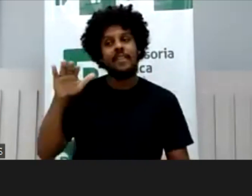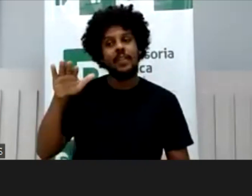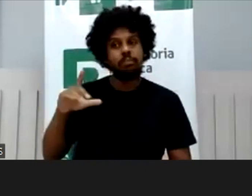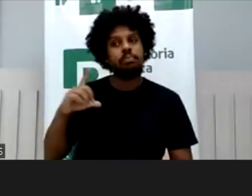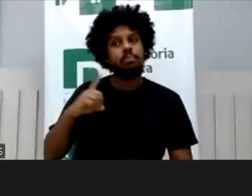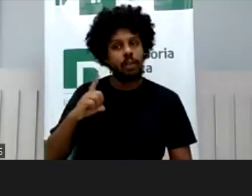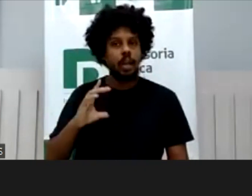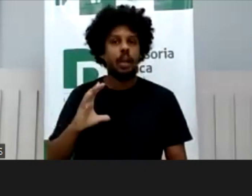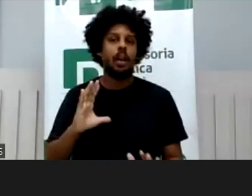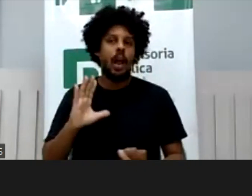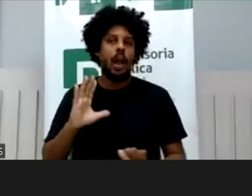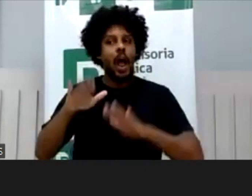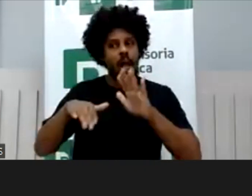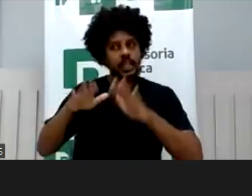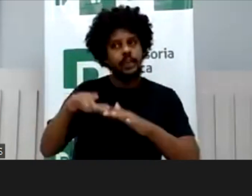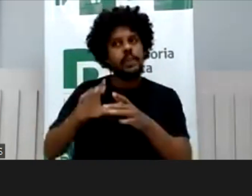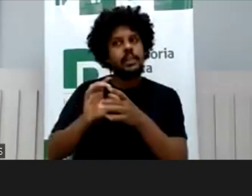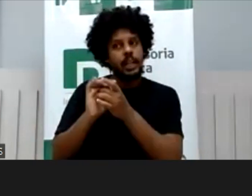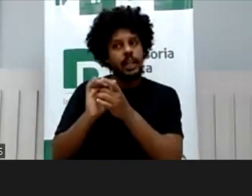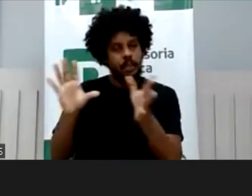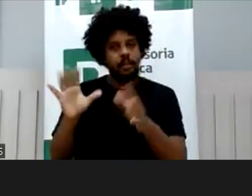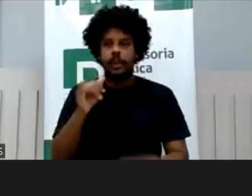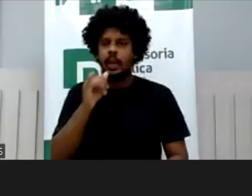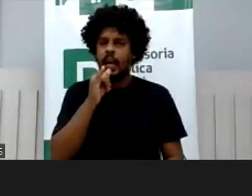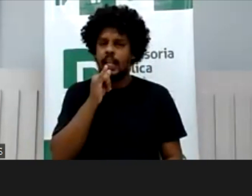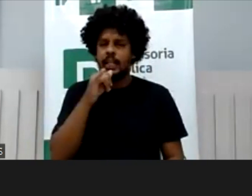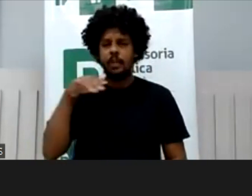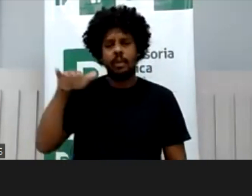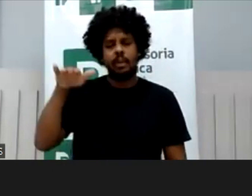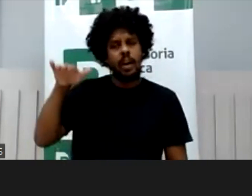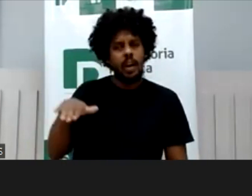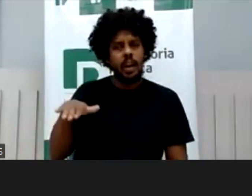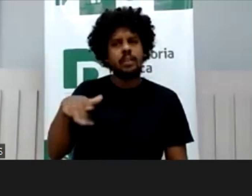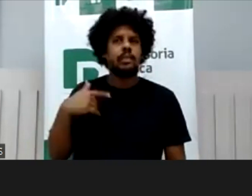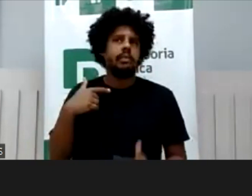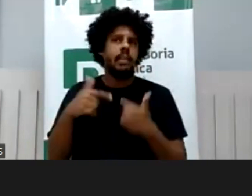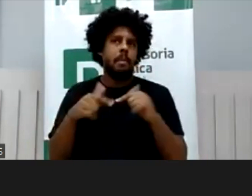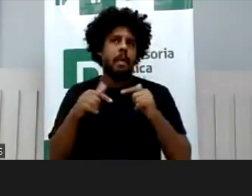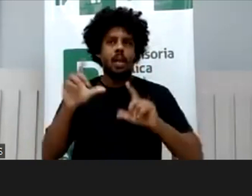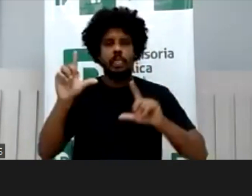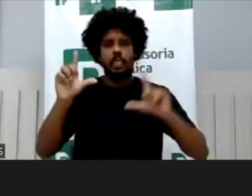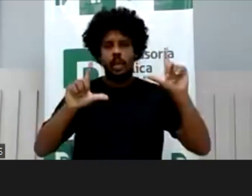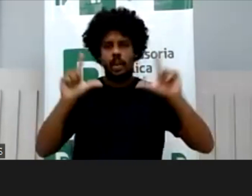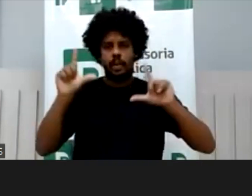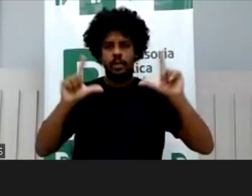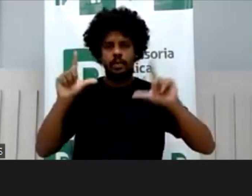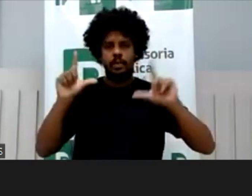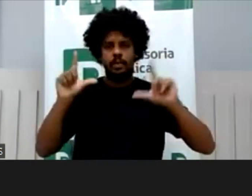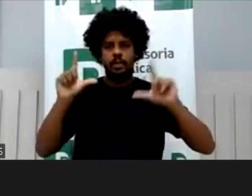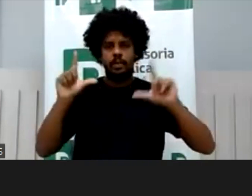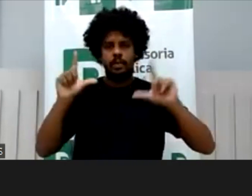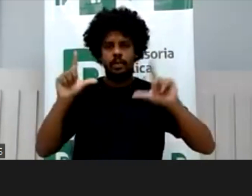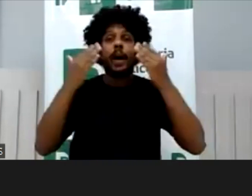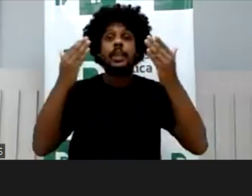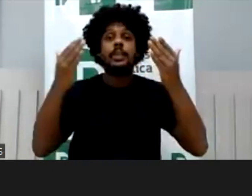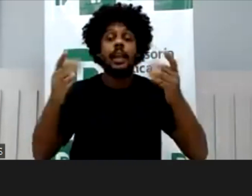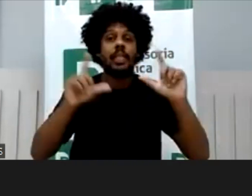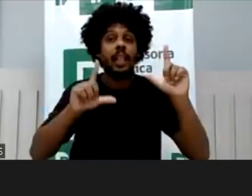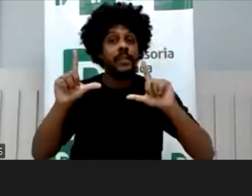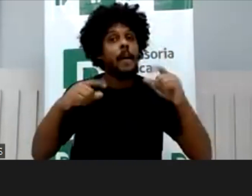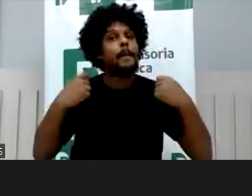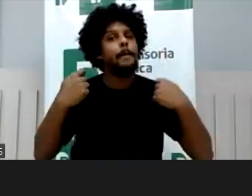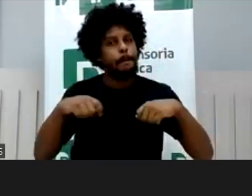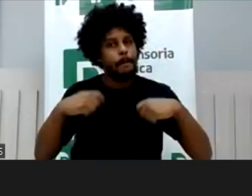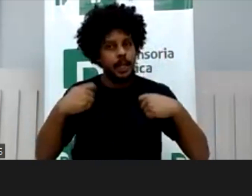fala de trabalho infantil de criança que está empregada, por exemplo, na televisão, para se aparecer na televisão precisa de uma autorização judicial, né,